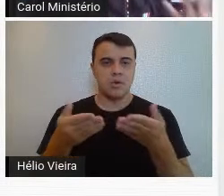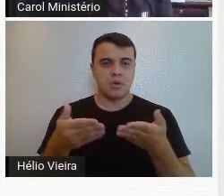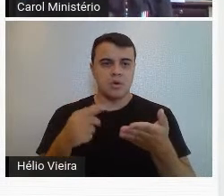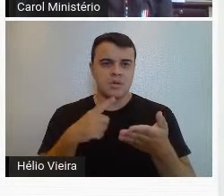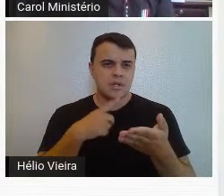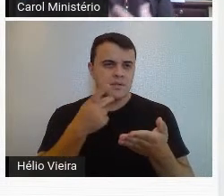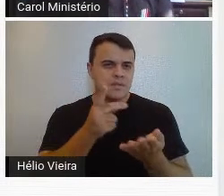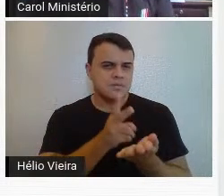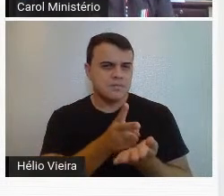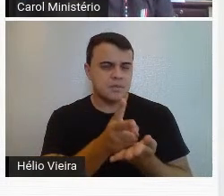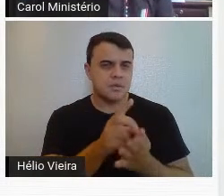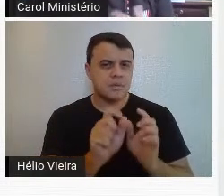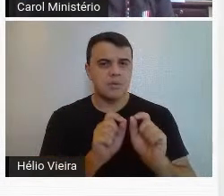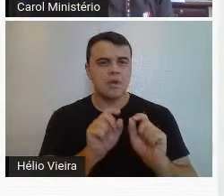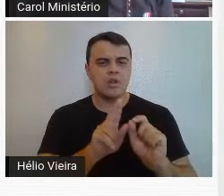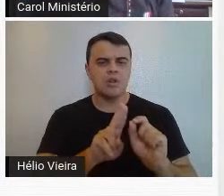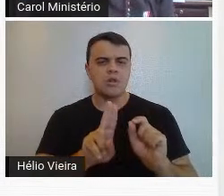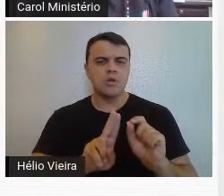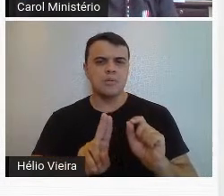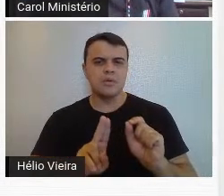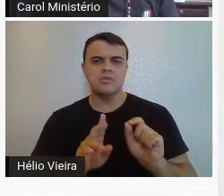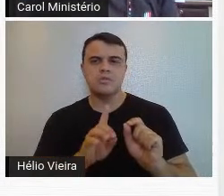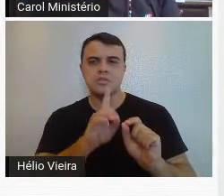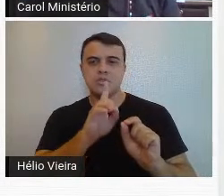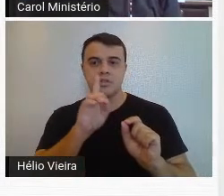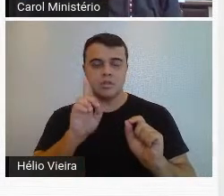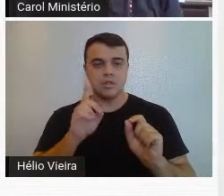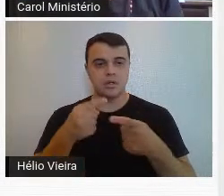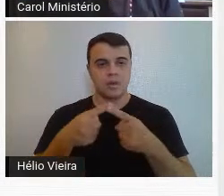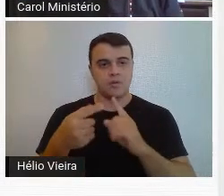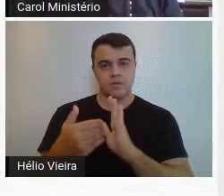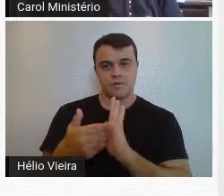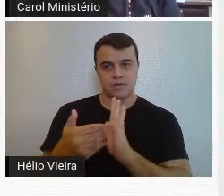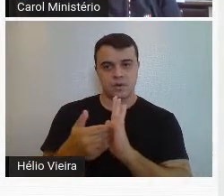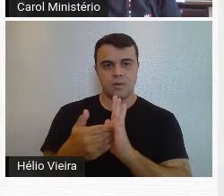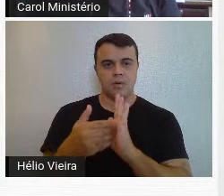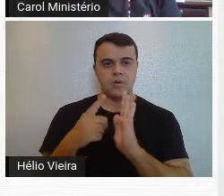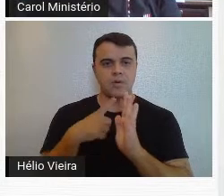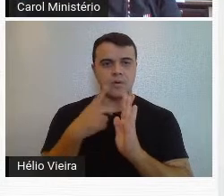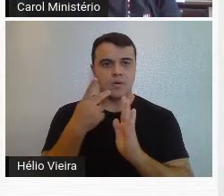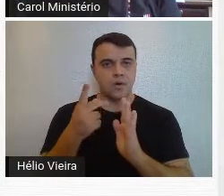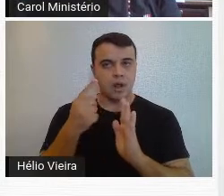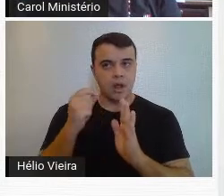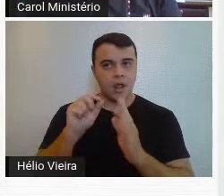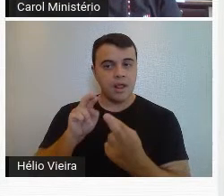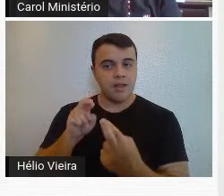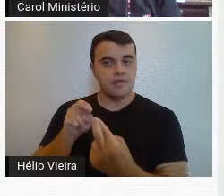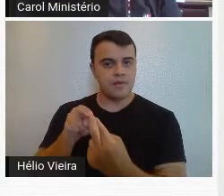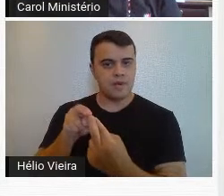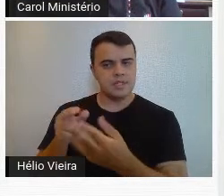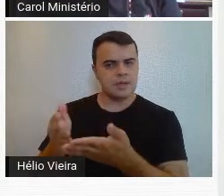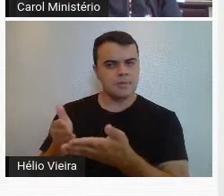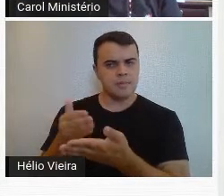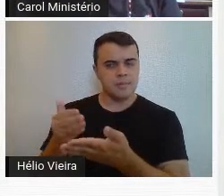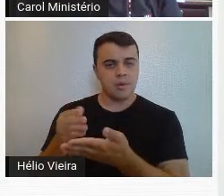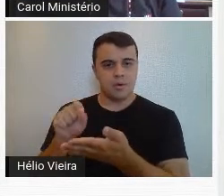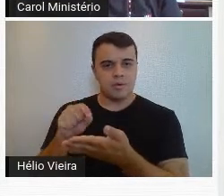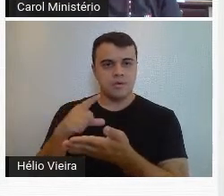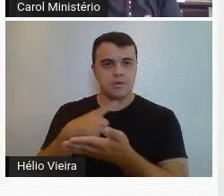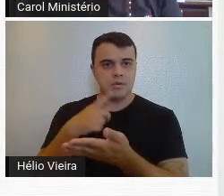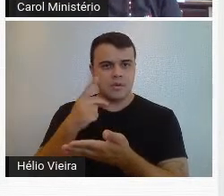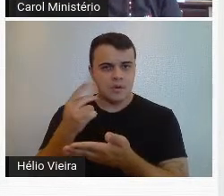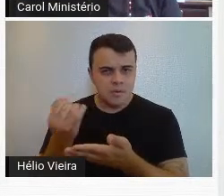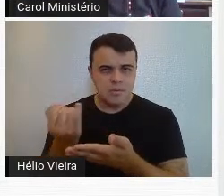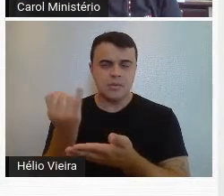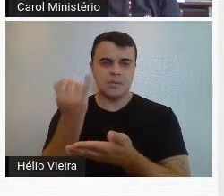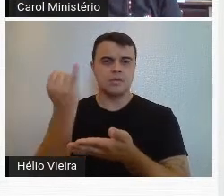trago sempre nomes, datas, e no final uma referência bibliográfica, que eu acho que é